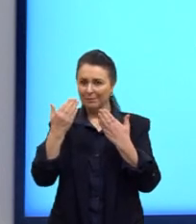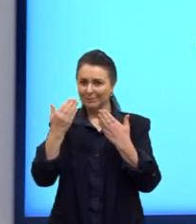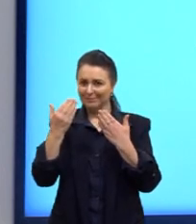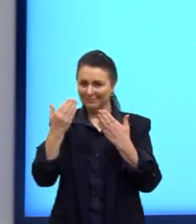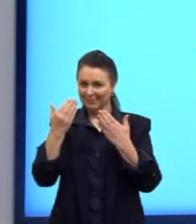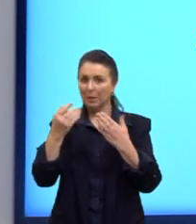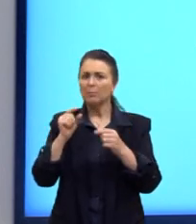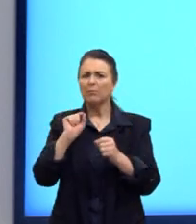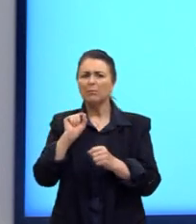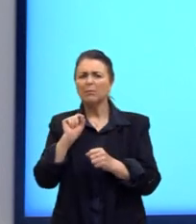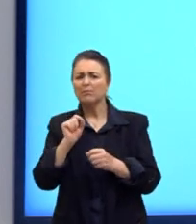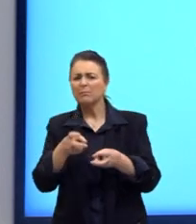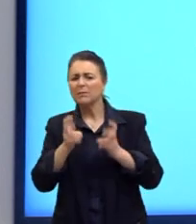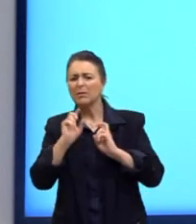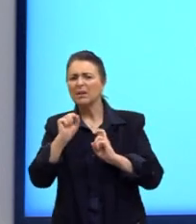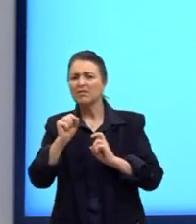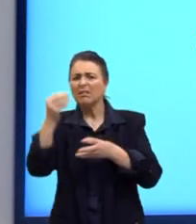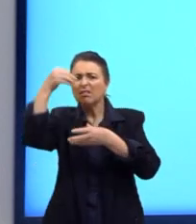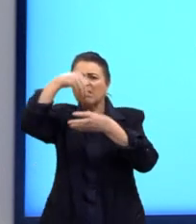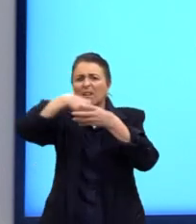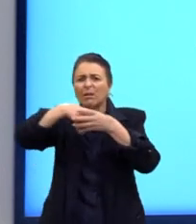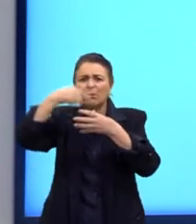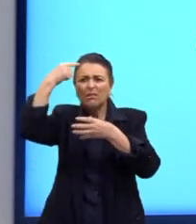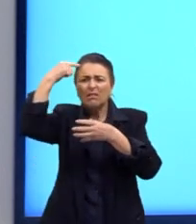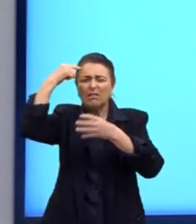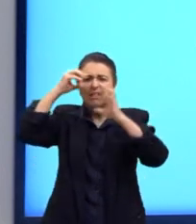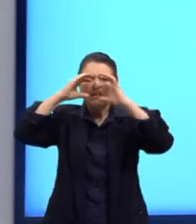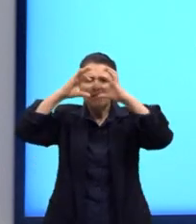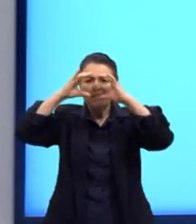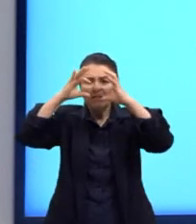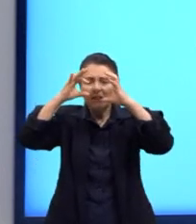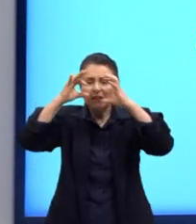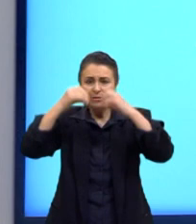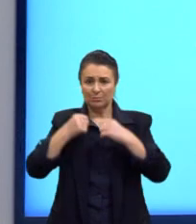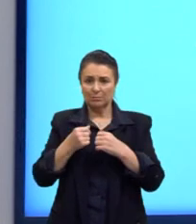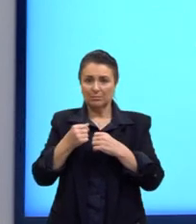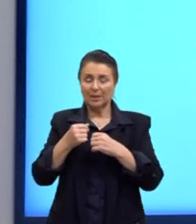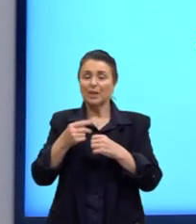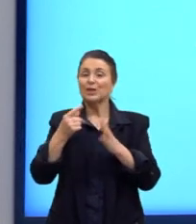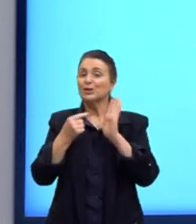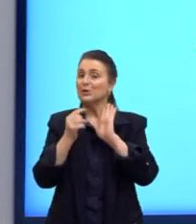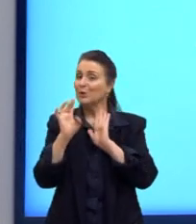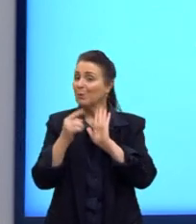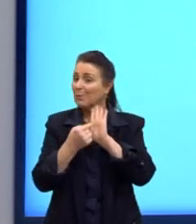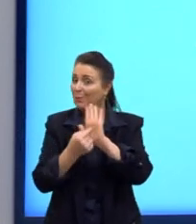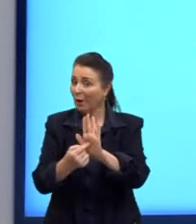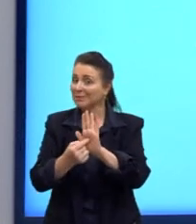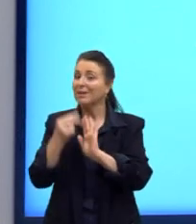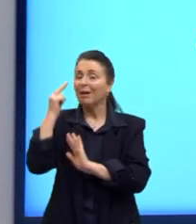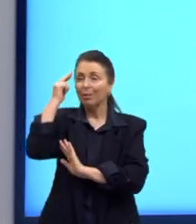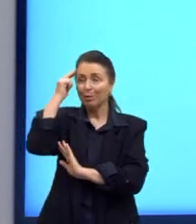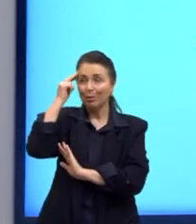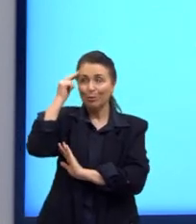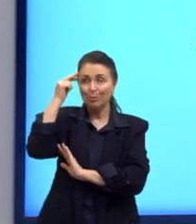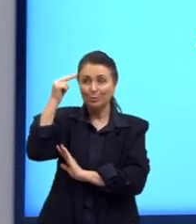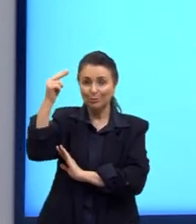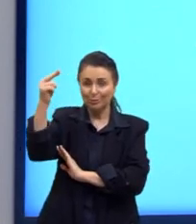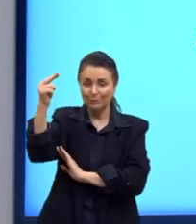mente para ver o que está adormecido lá. muitas coisas afloram só quando a gente está dormindo, que vem lá do nosso subconsciente.